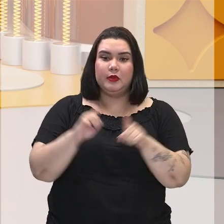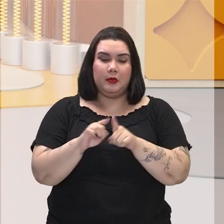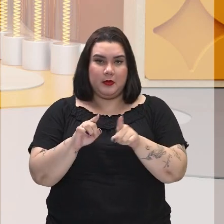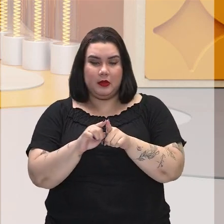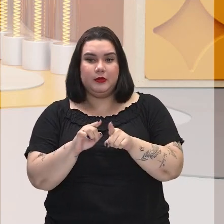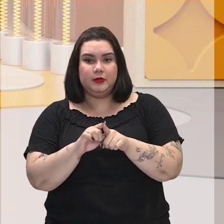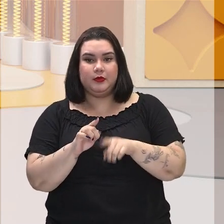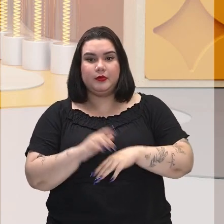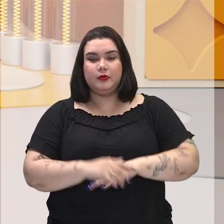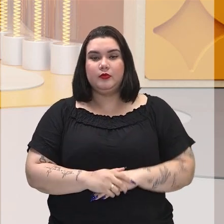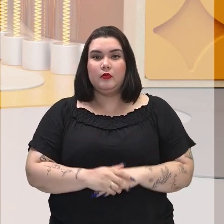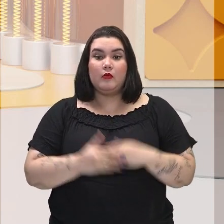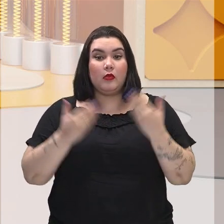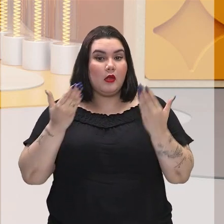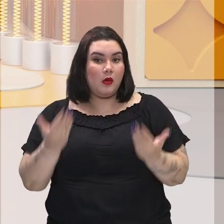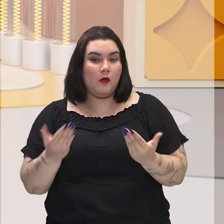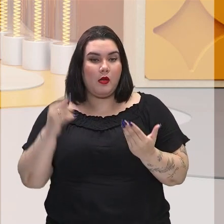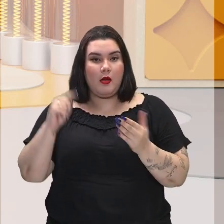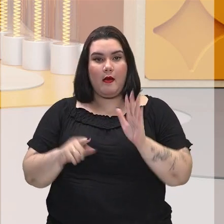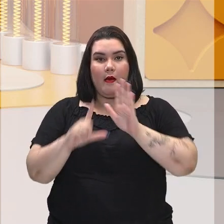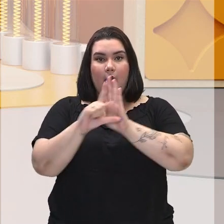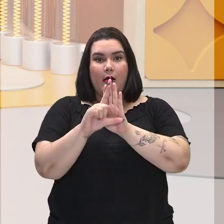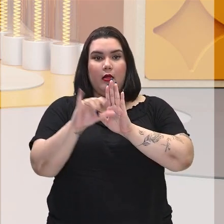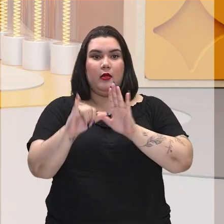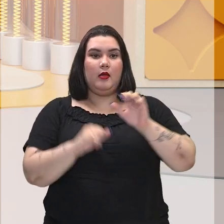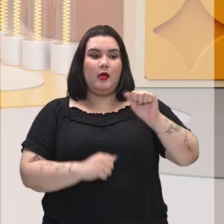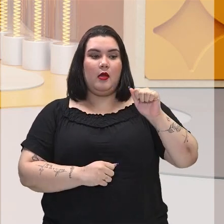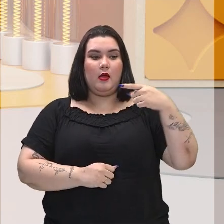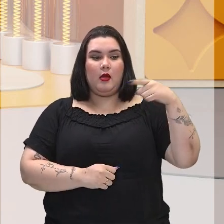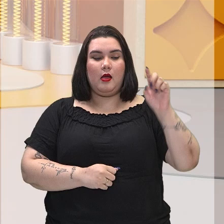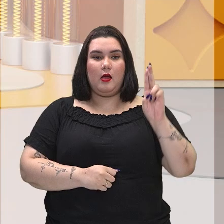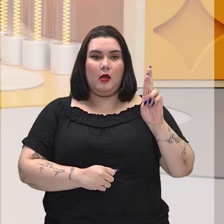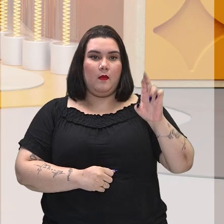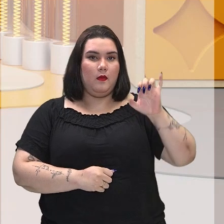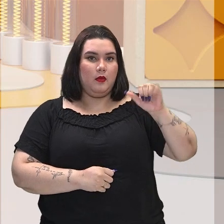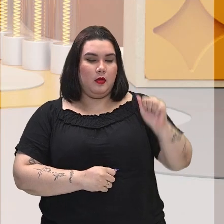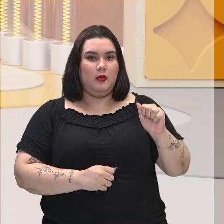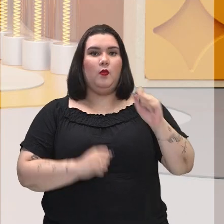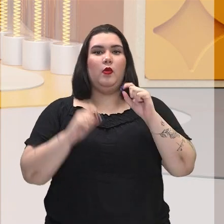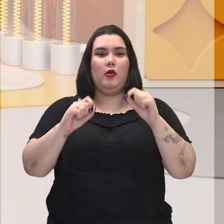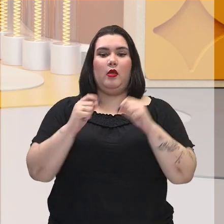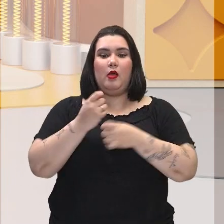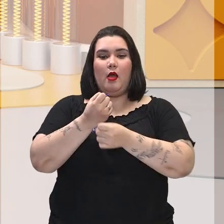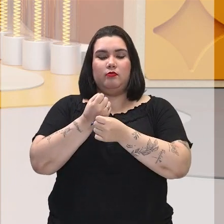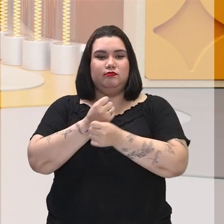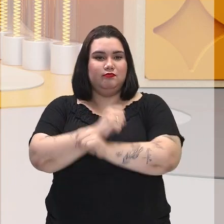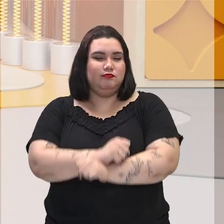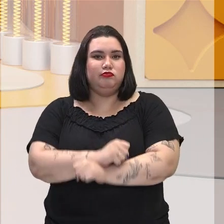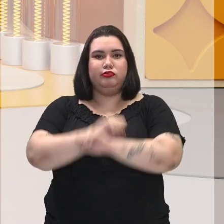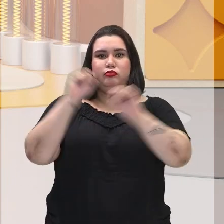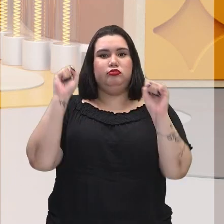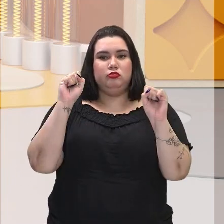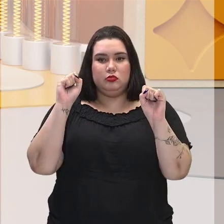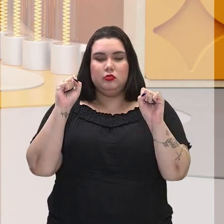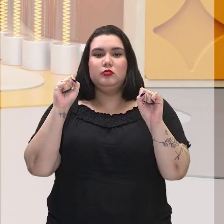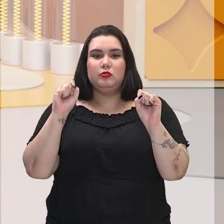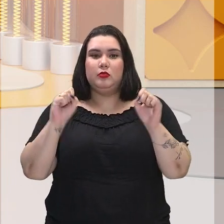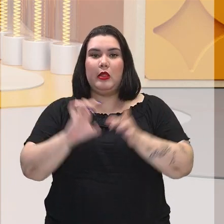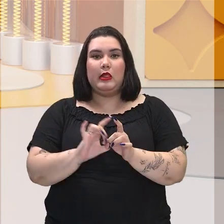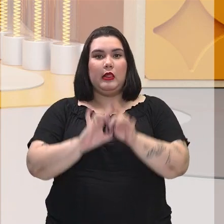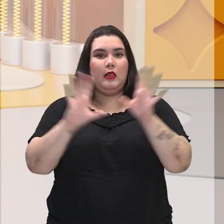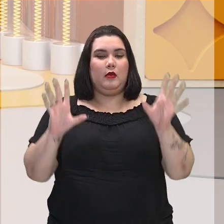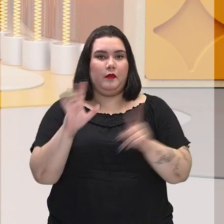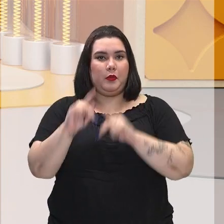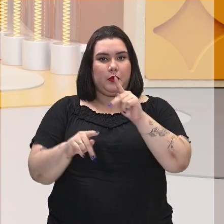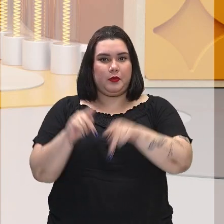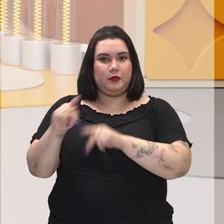Então, essa é a Lei Áurea que acaba com a escravidão no Brasil, que trata sobre a extinção da escravidão no Brasil.